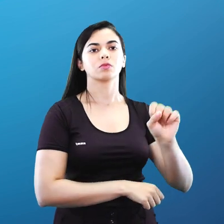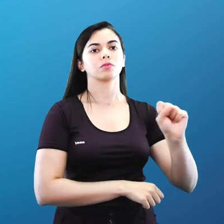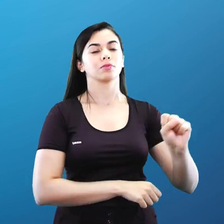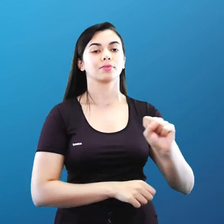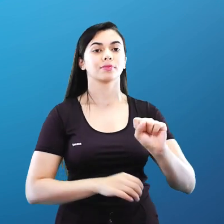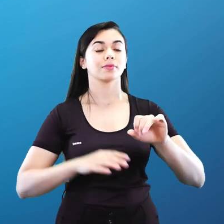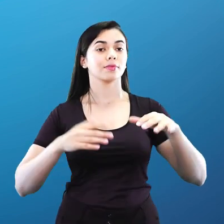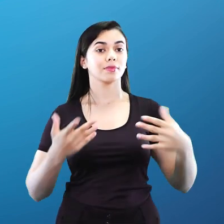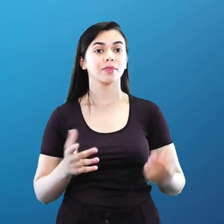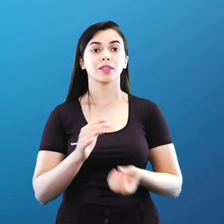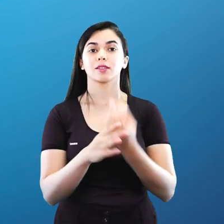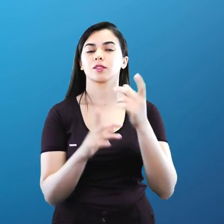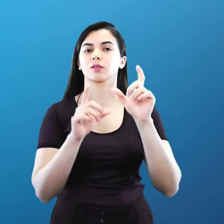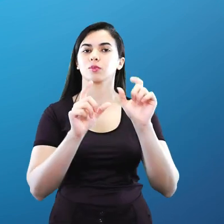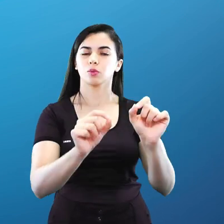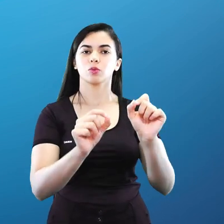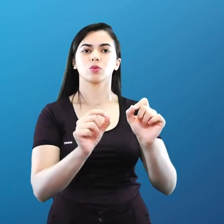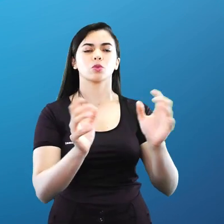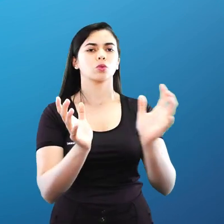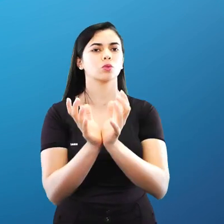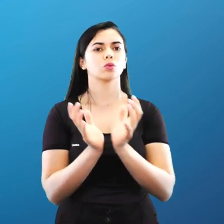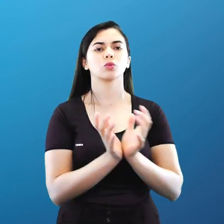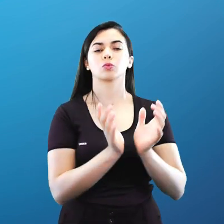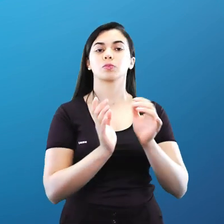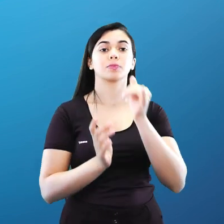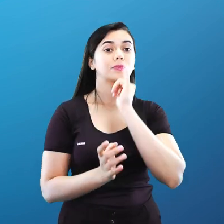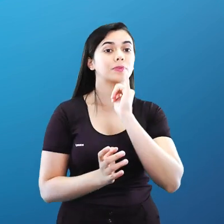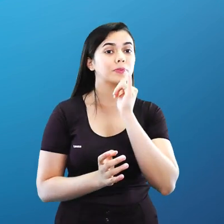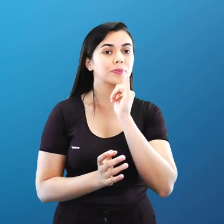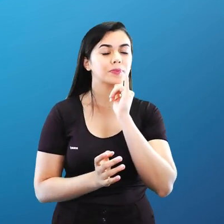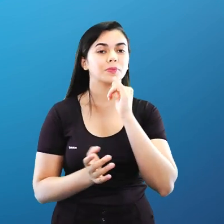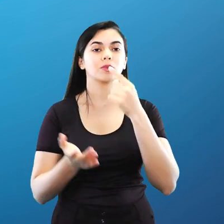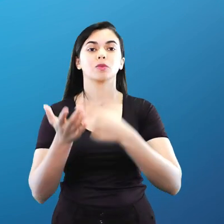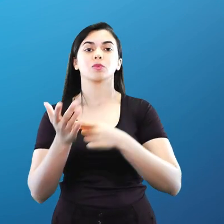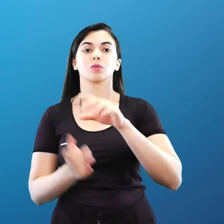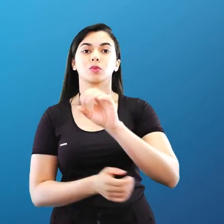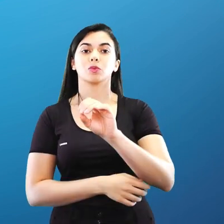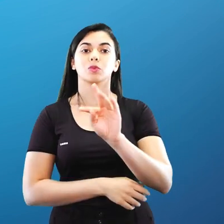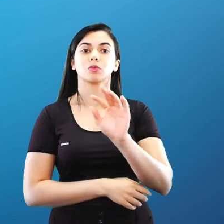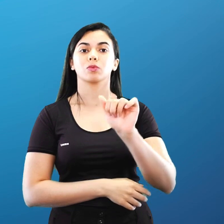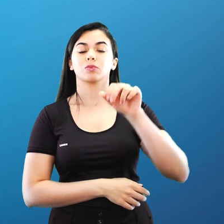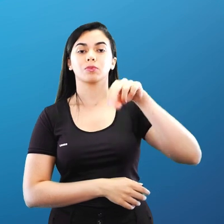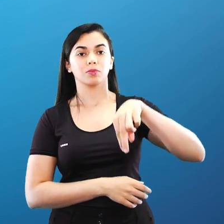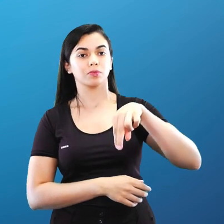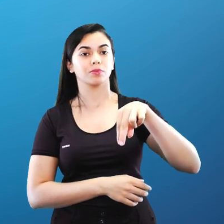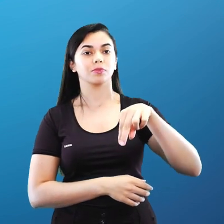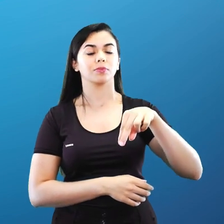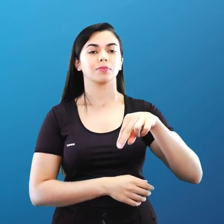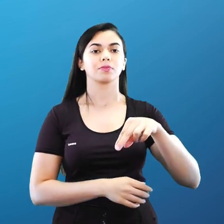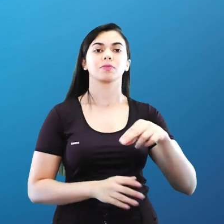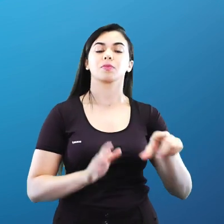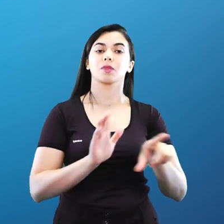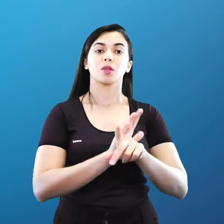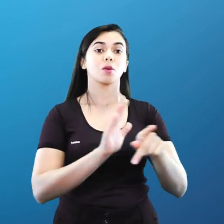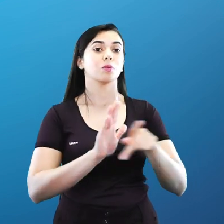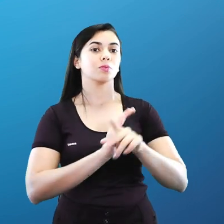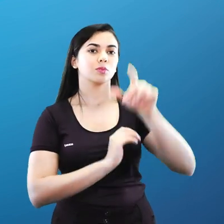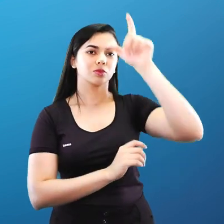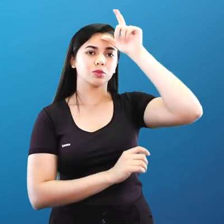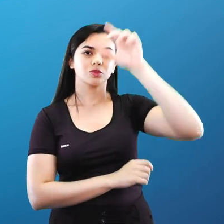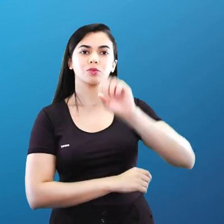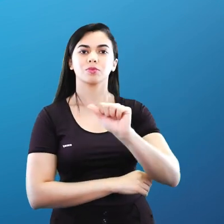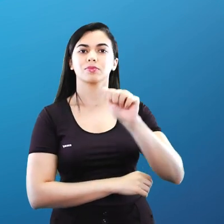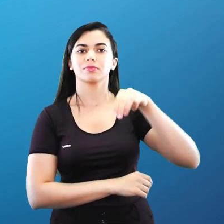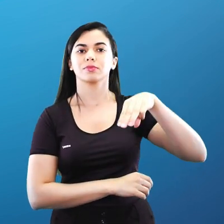Formaram alianças e blocos com isso, como a famosa OTAN, liderada pelo tio Sam, e o Pacto de